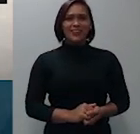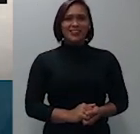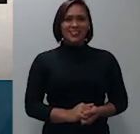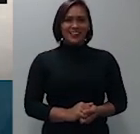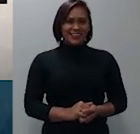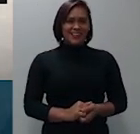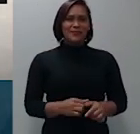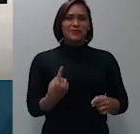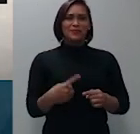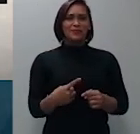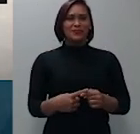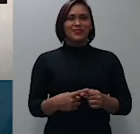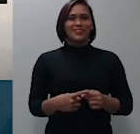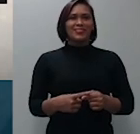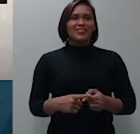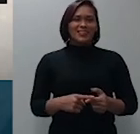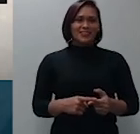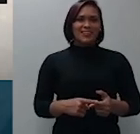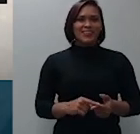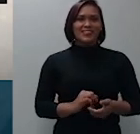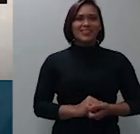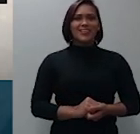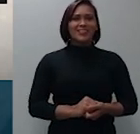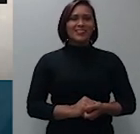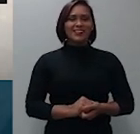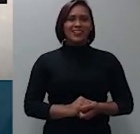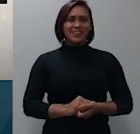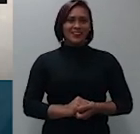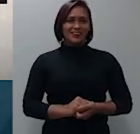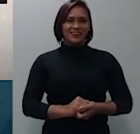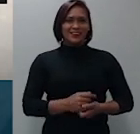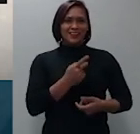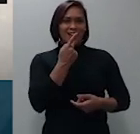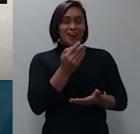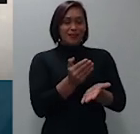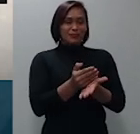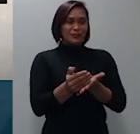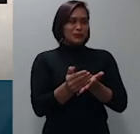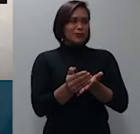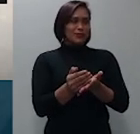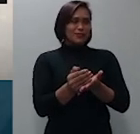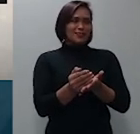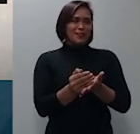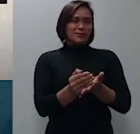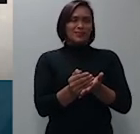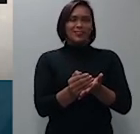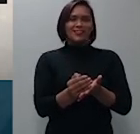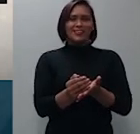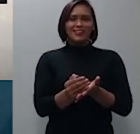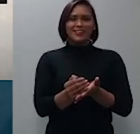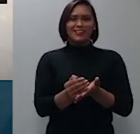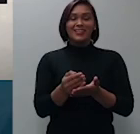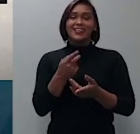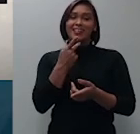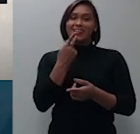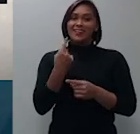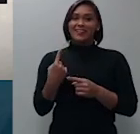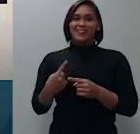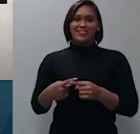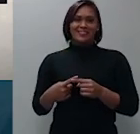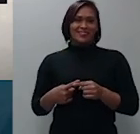vencimento. Tal compreensão, em princípio, e sem que se fizesse o devido distinguish, viria ao